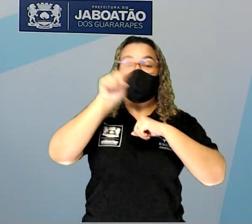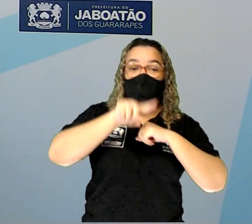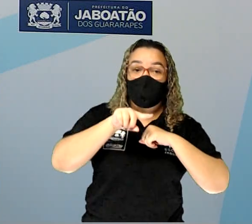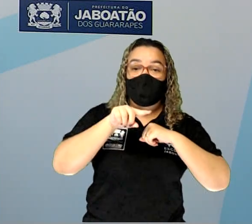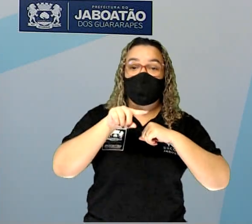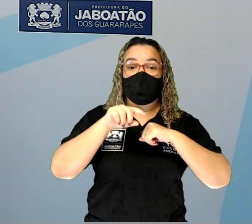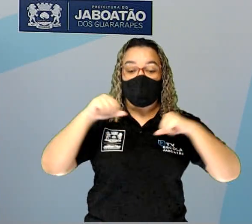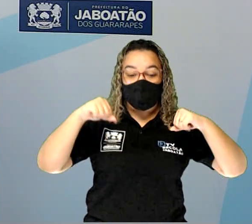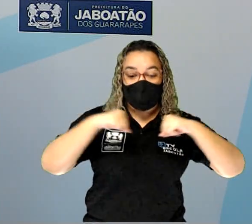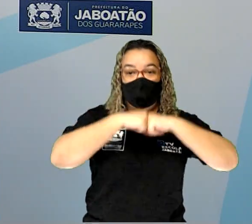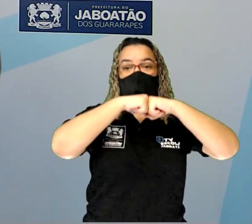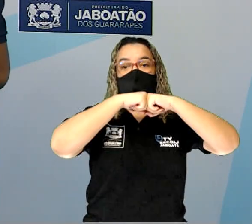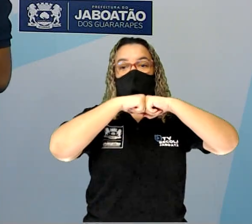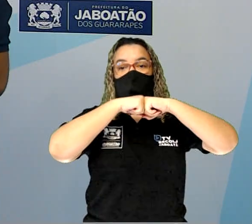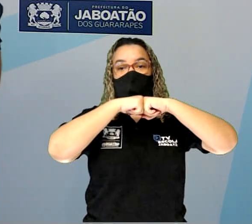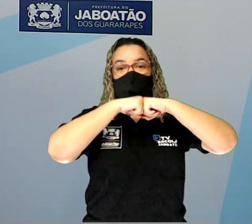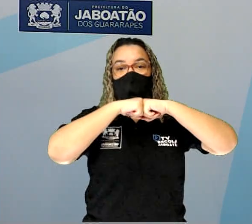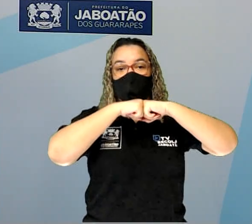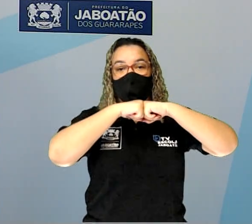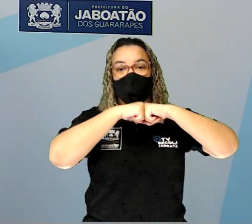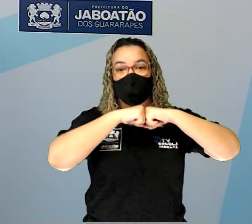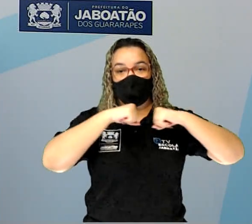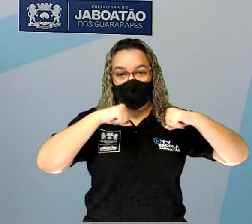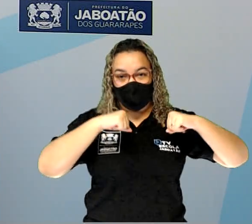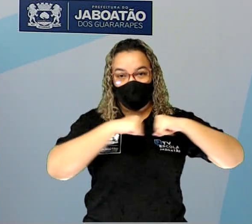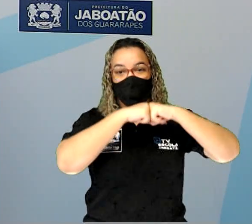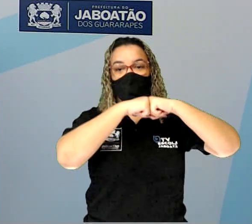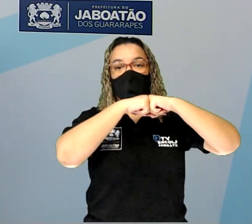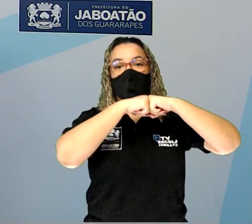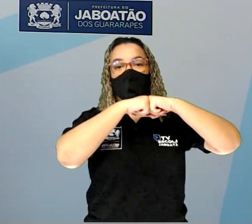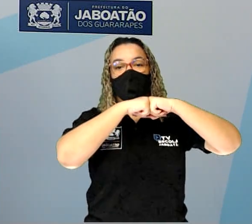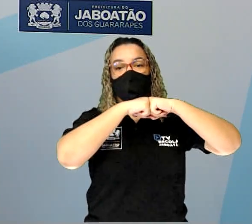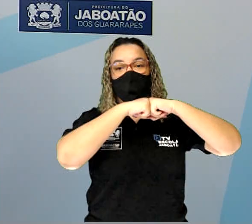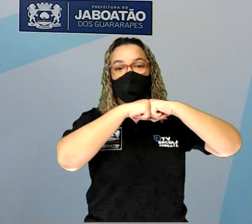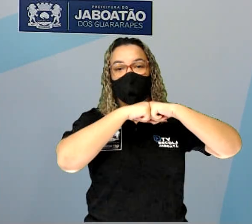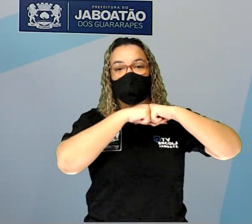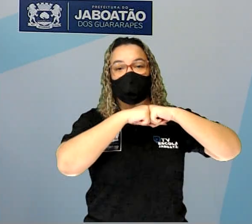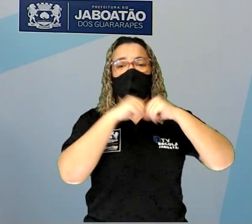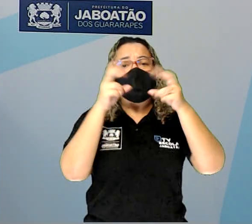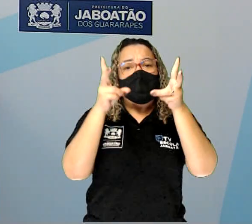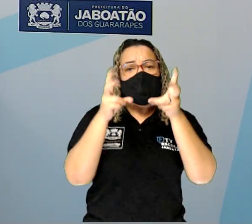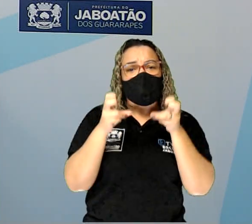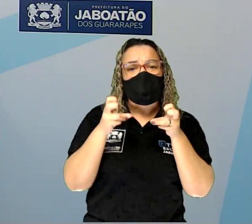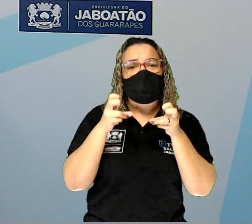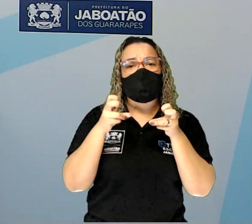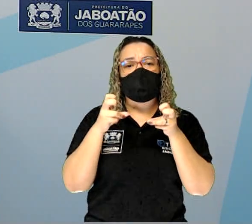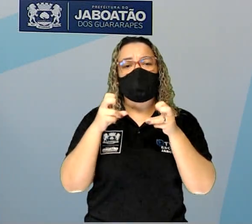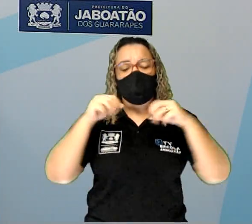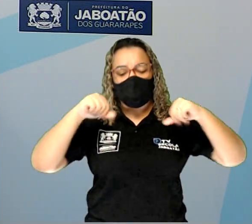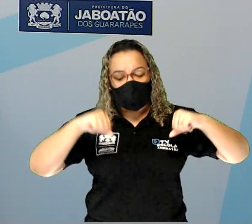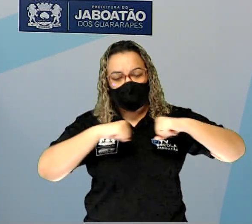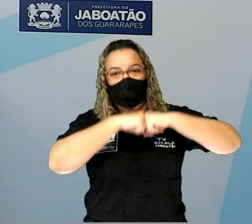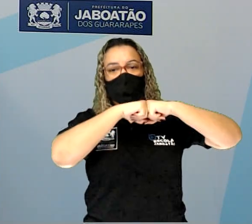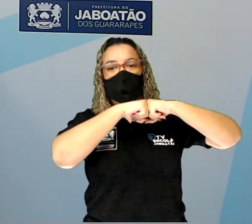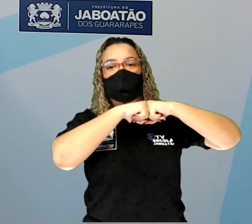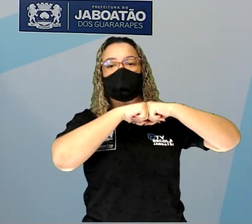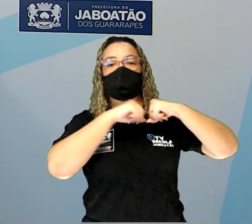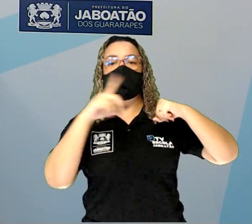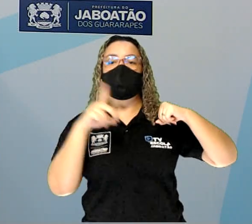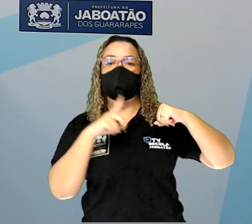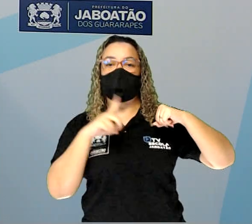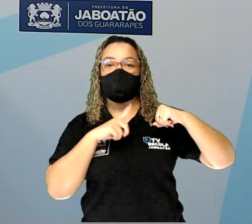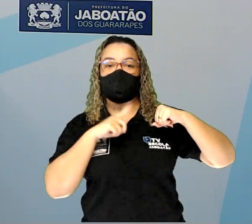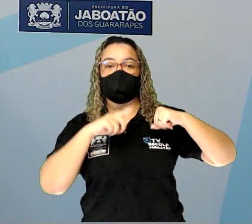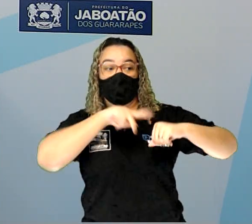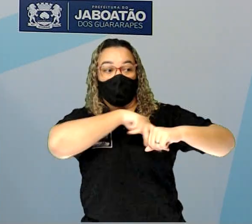se chocando. Movimento convergente. Observa que no movimento convergente nós temos já uma